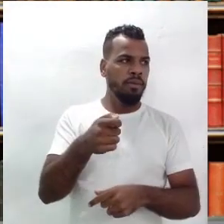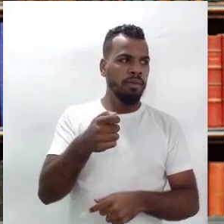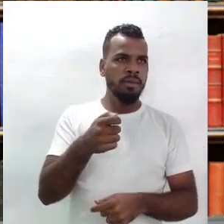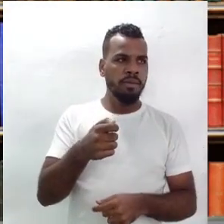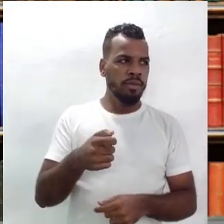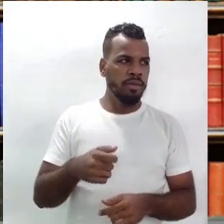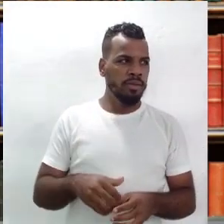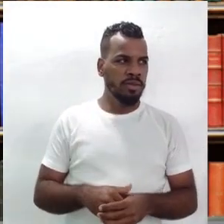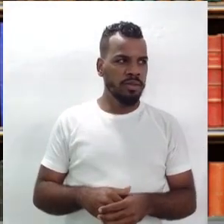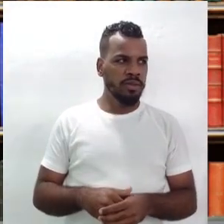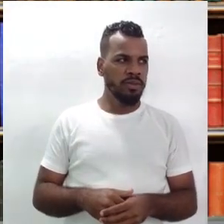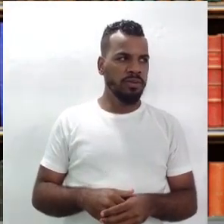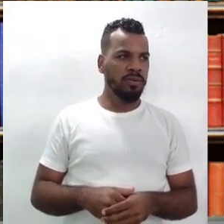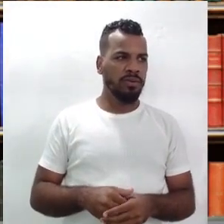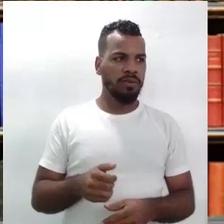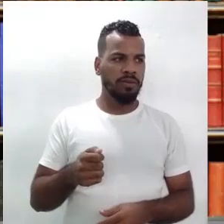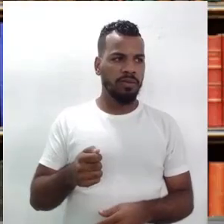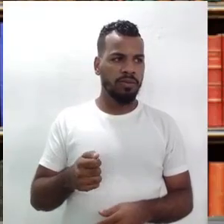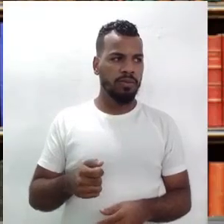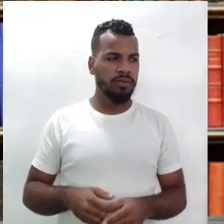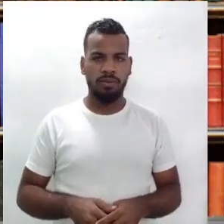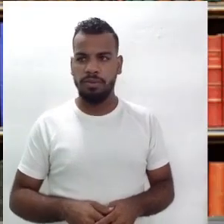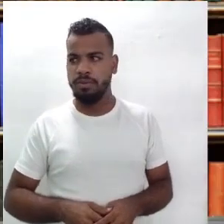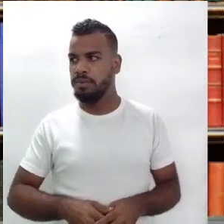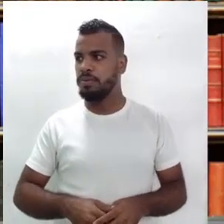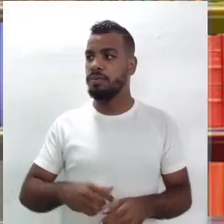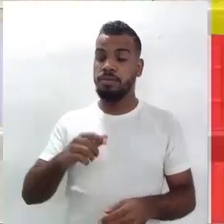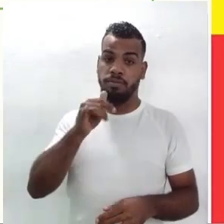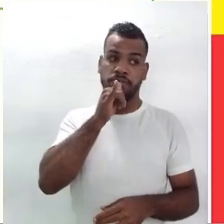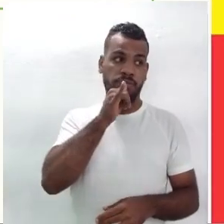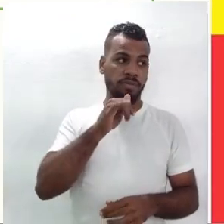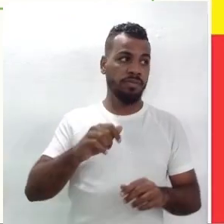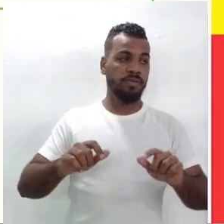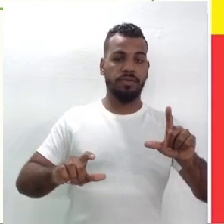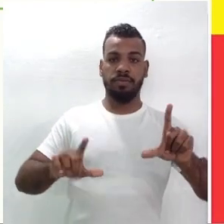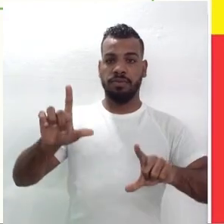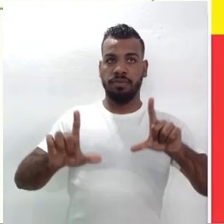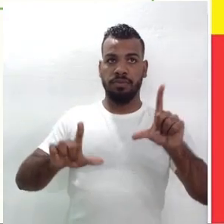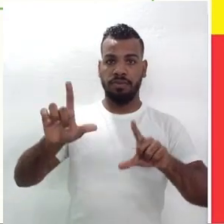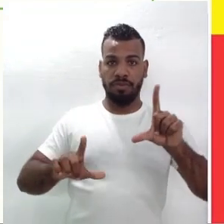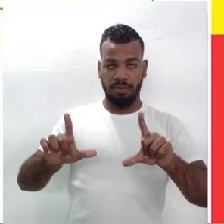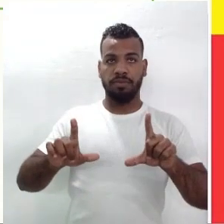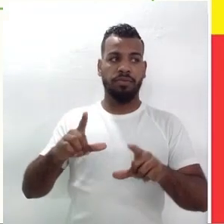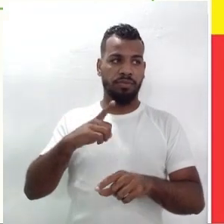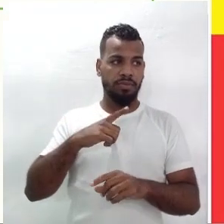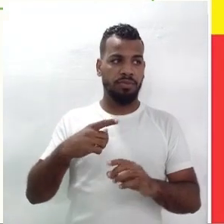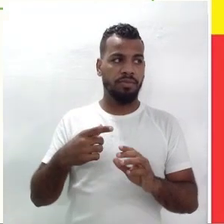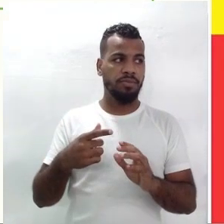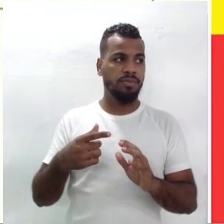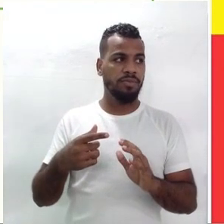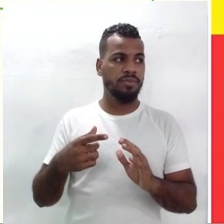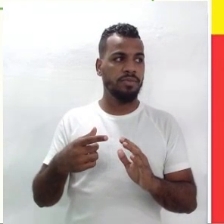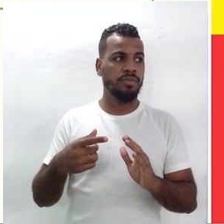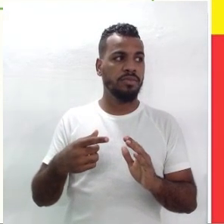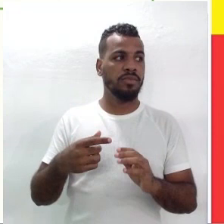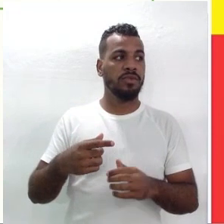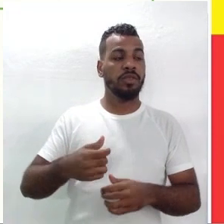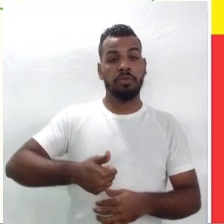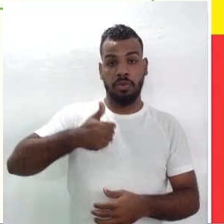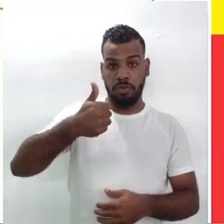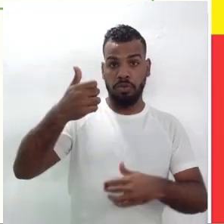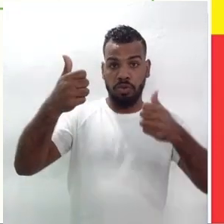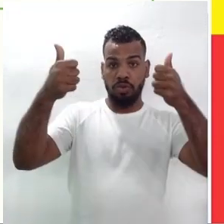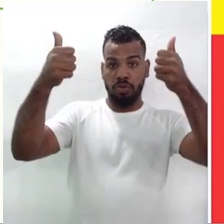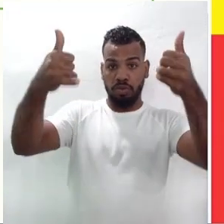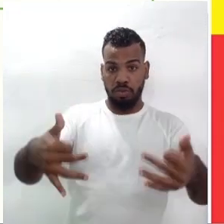Professor, e outra coisa importante, como na Arratela, dois pontos que eu gostaria de salientar, o primeiro eu posso explicar,